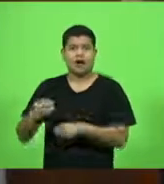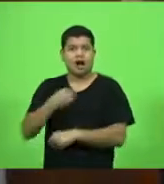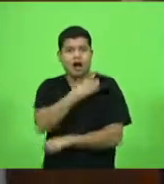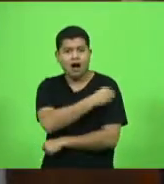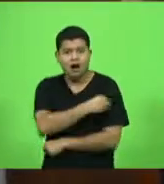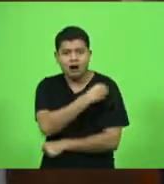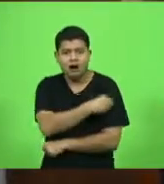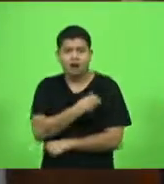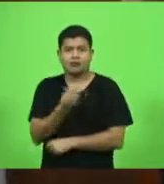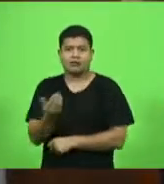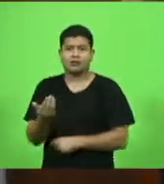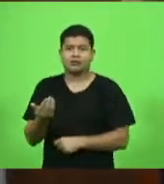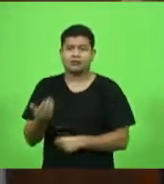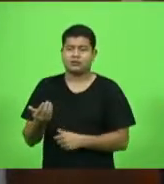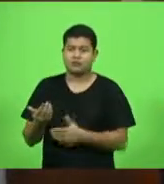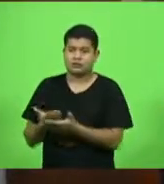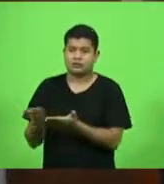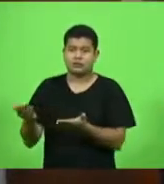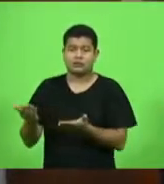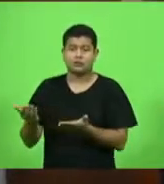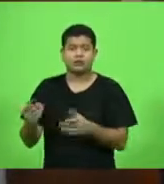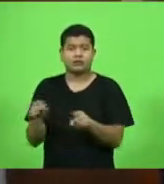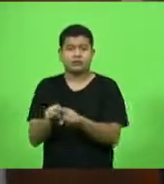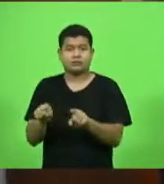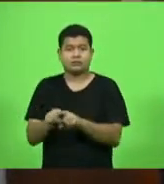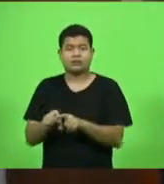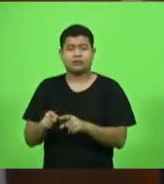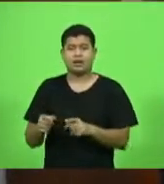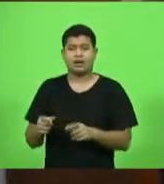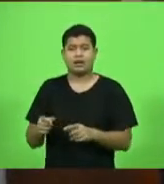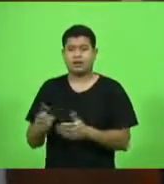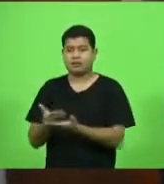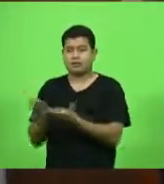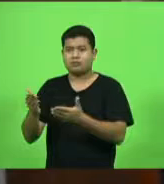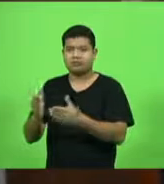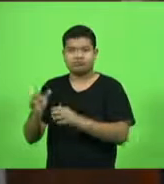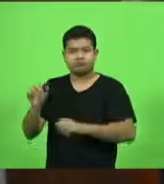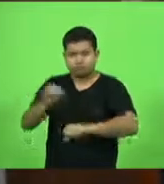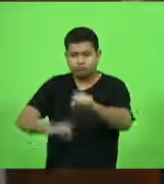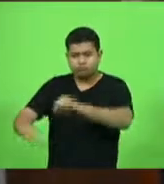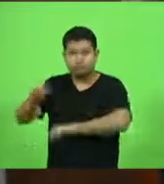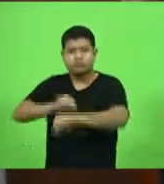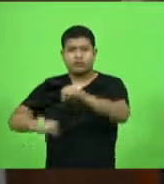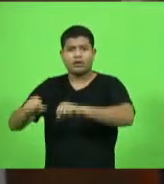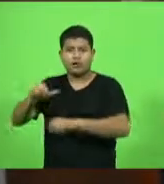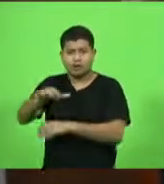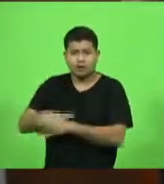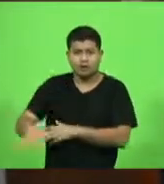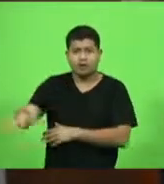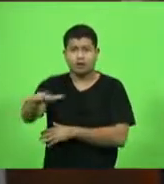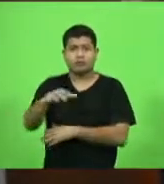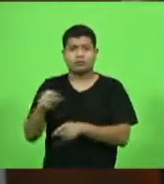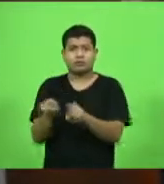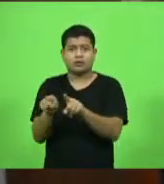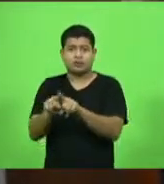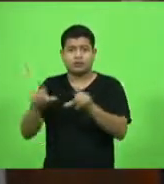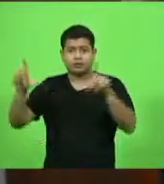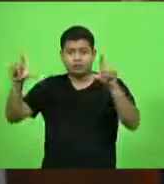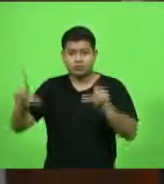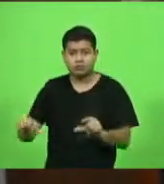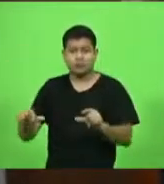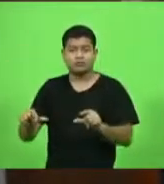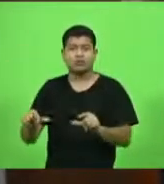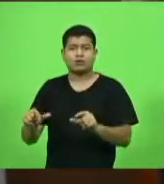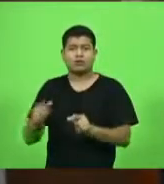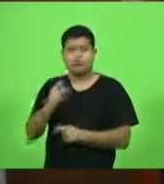quem sai, para quem entra, esterilização dos seus ambientes, redução do número de pessoas